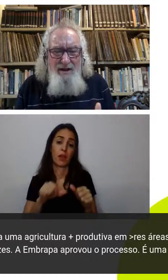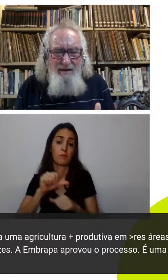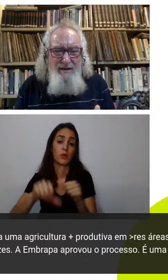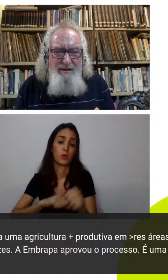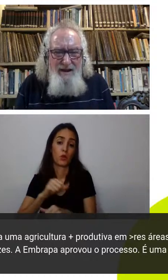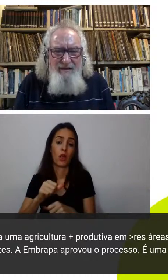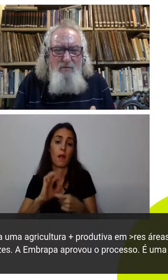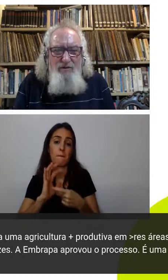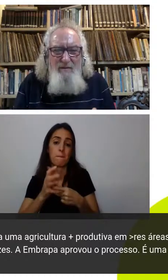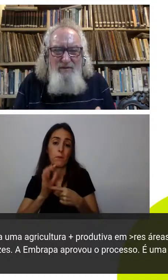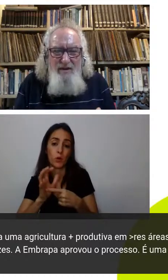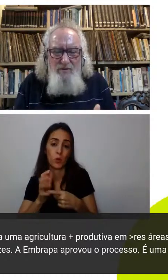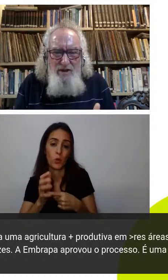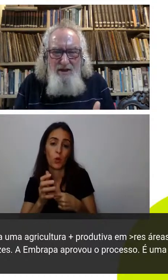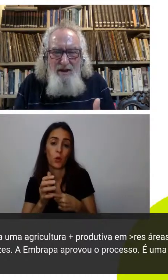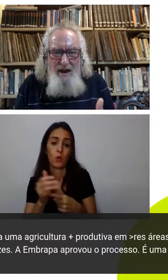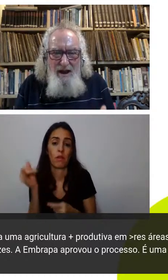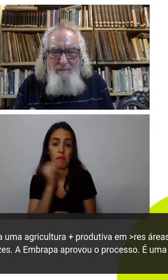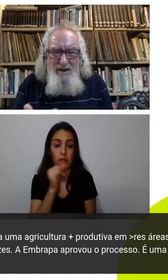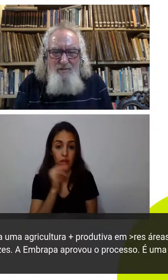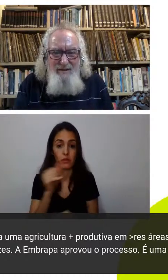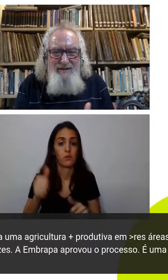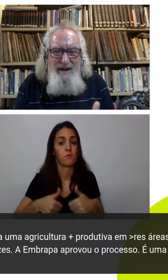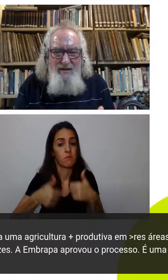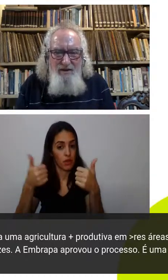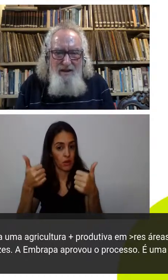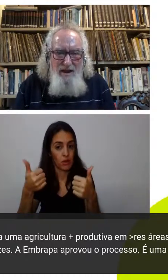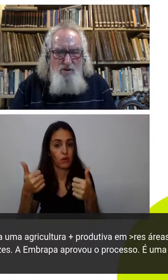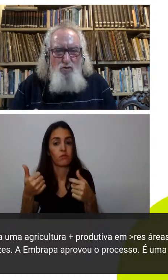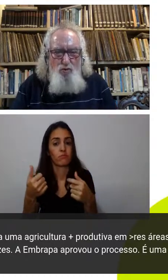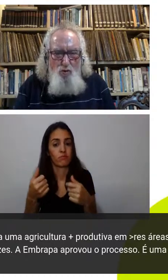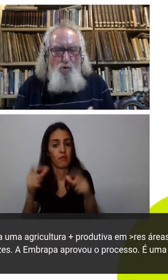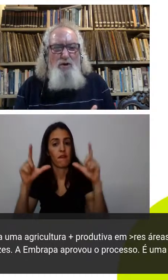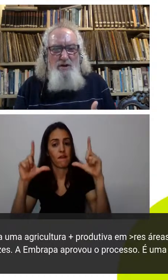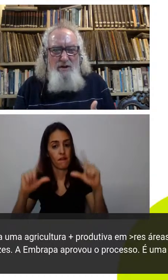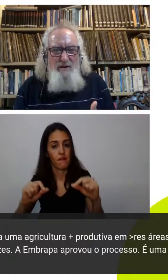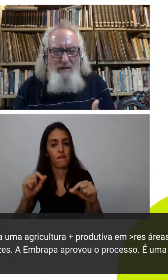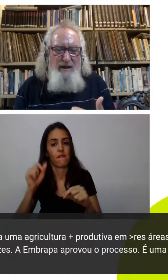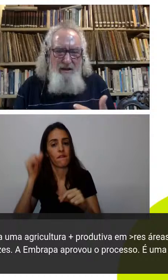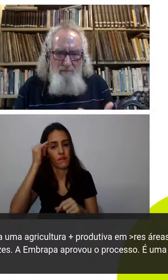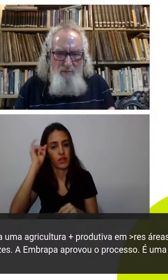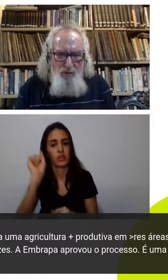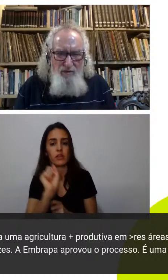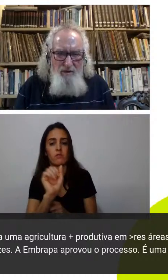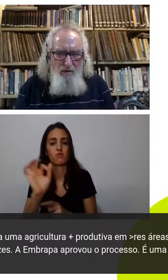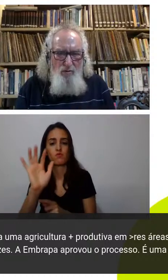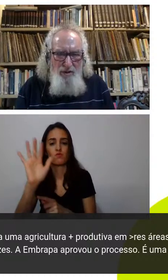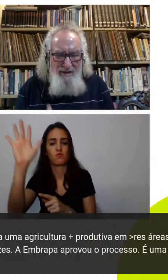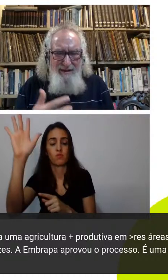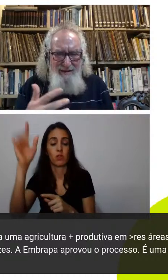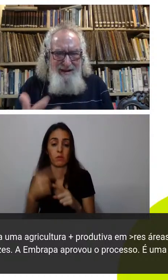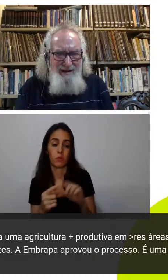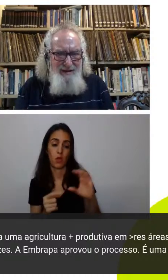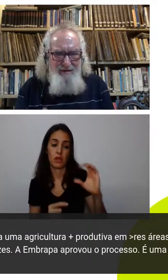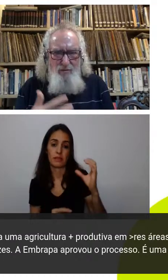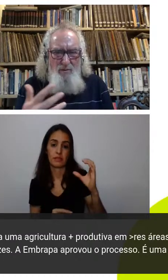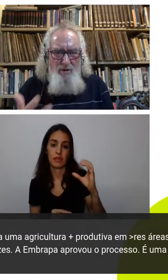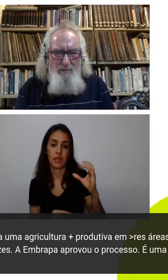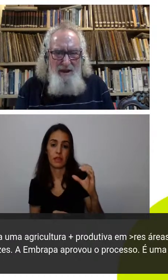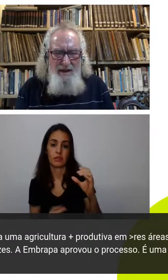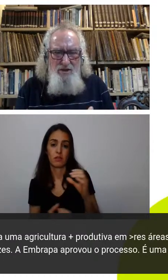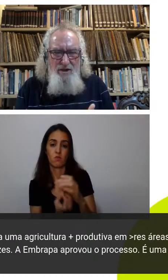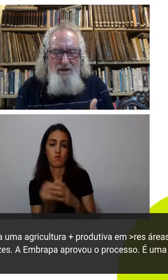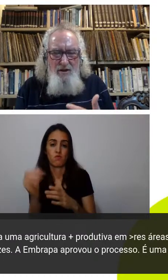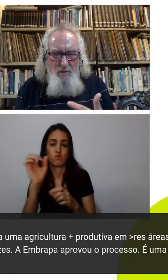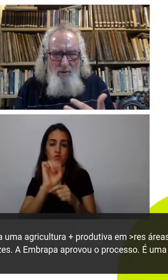acham que tem essa concepção de que a mesma ciência que ajudou né que possibilitou tanta degradação